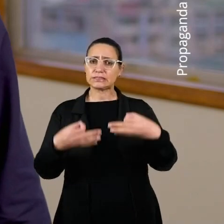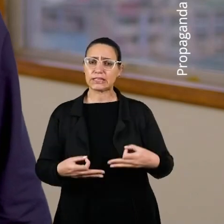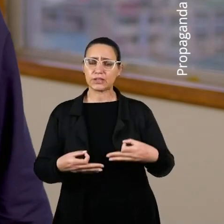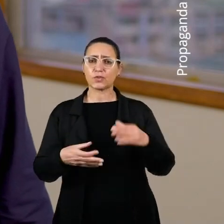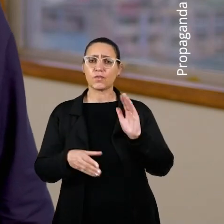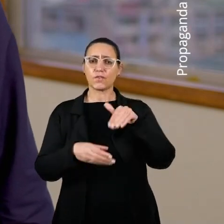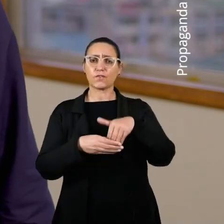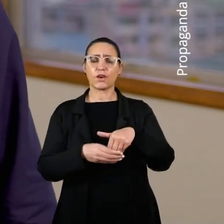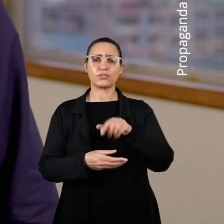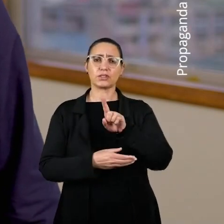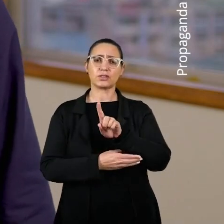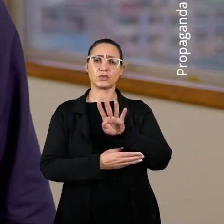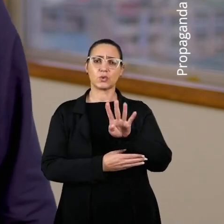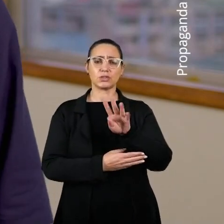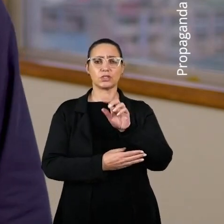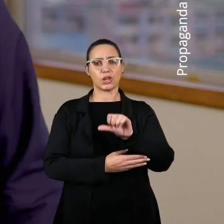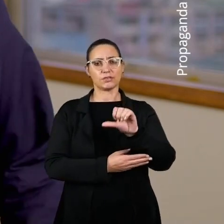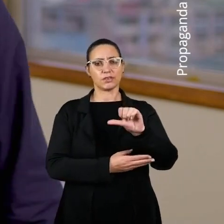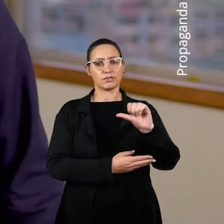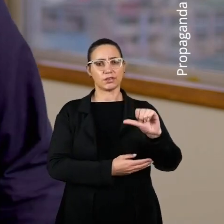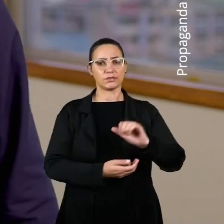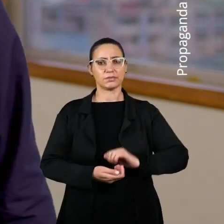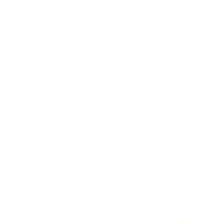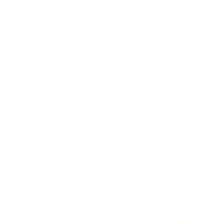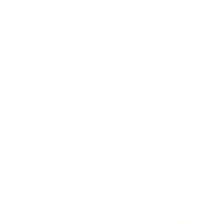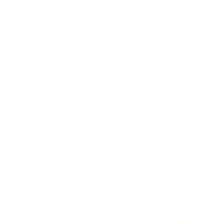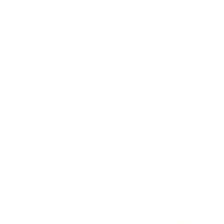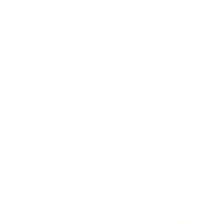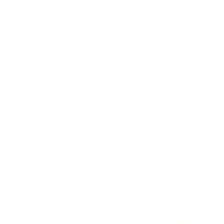Vote certo, vote Sartori, vote 14999.